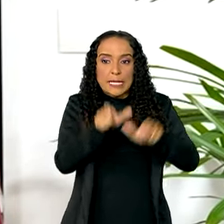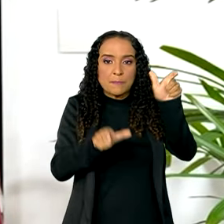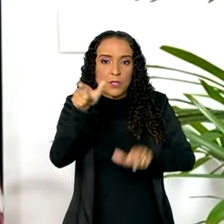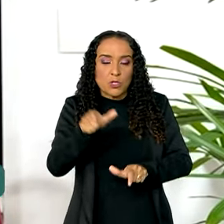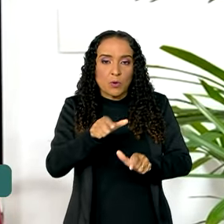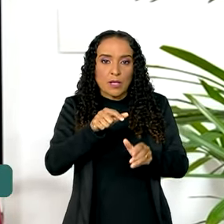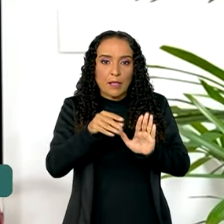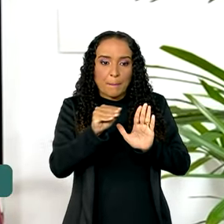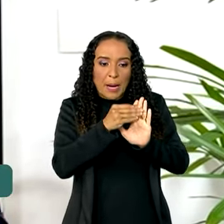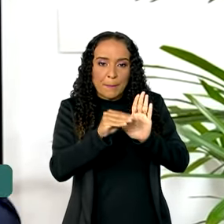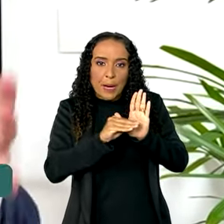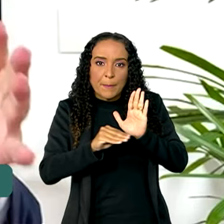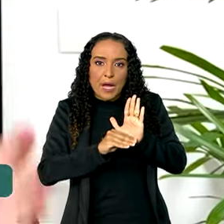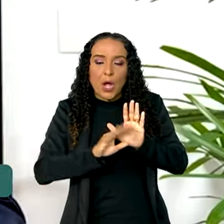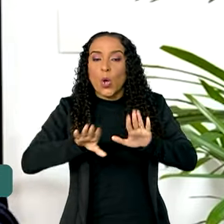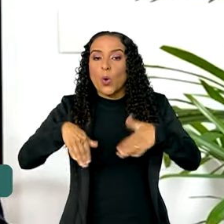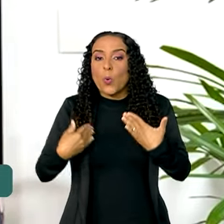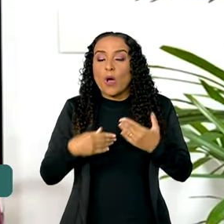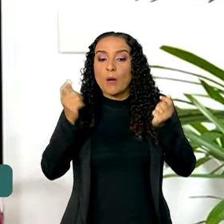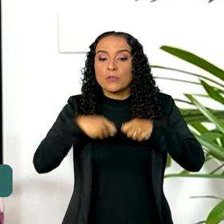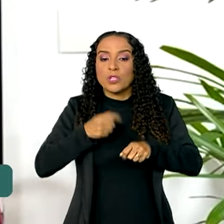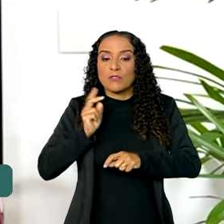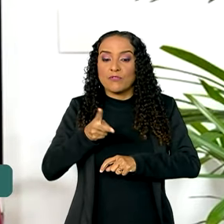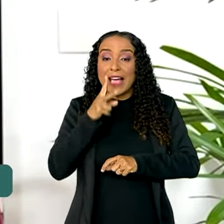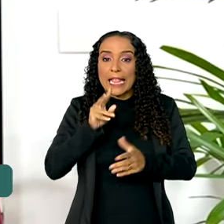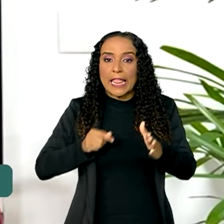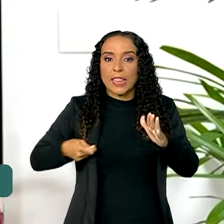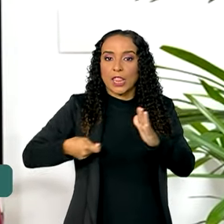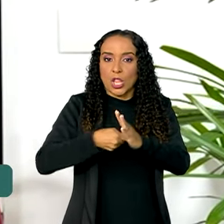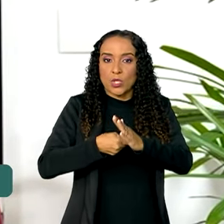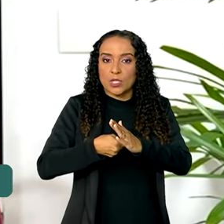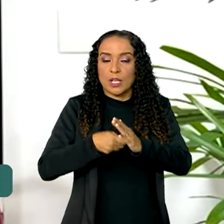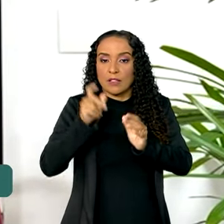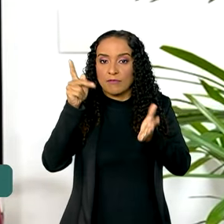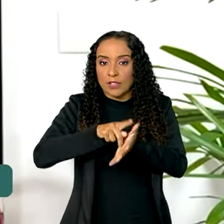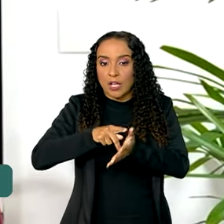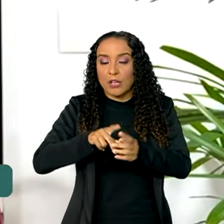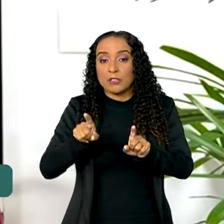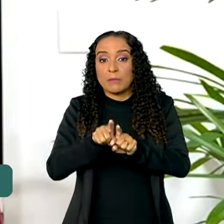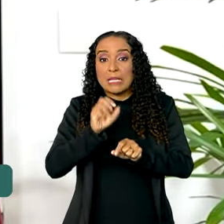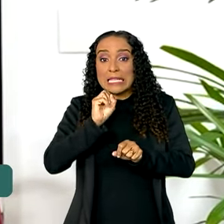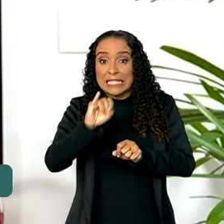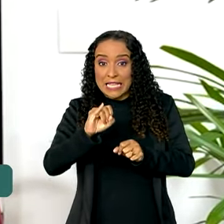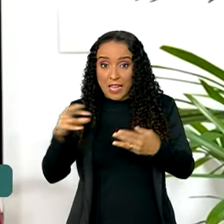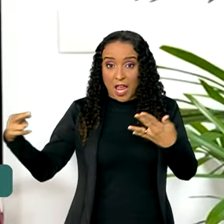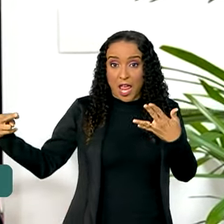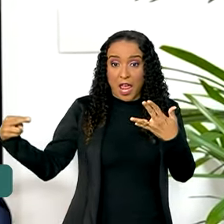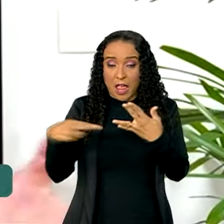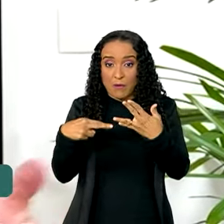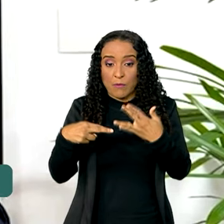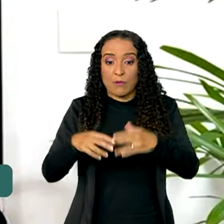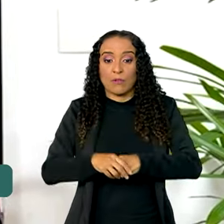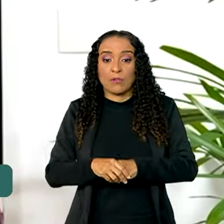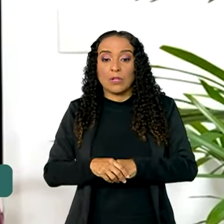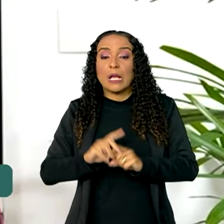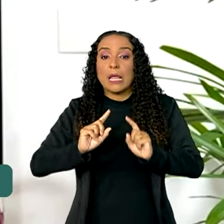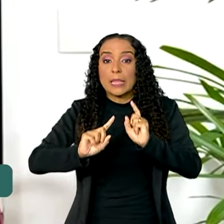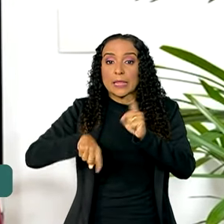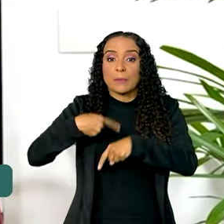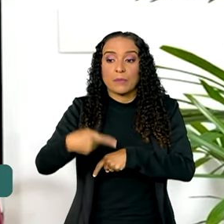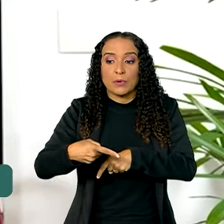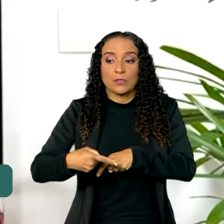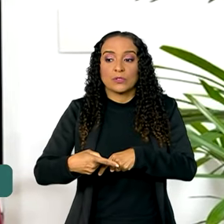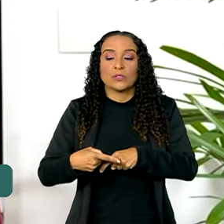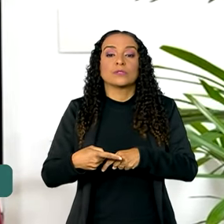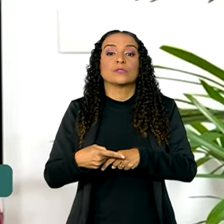indiciadas, quais são as que devem ser denunciadas e aí sim virarem réus. E, num segundo momento, com